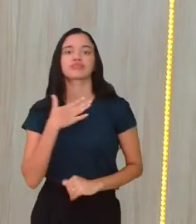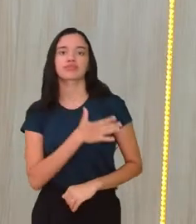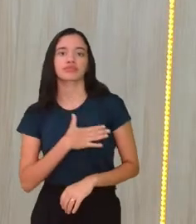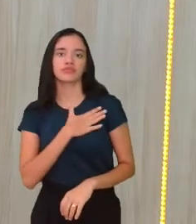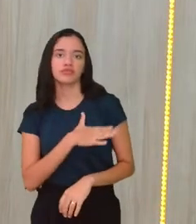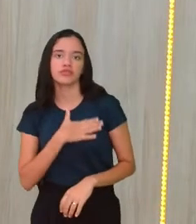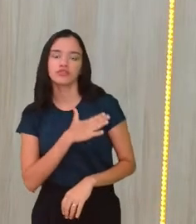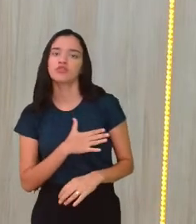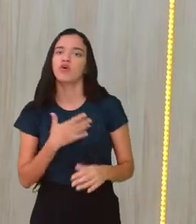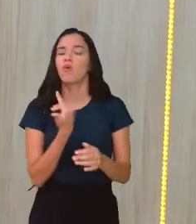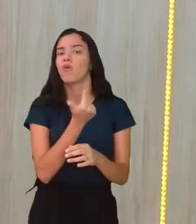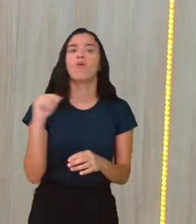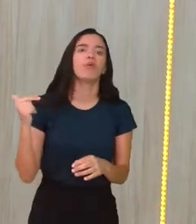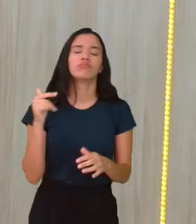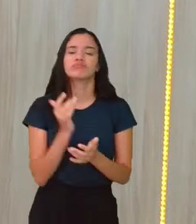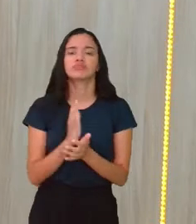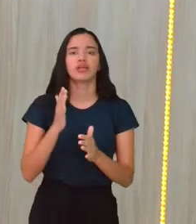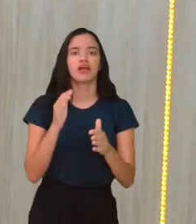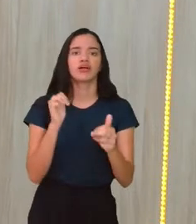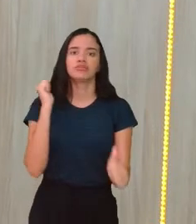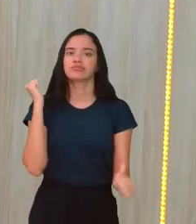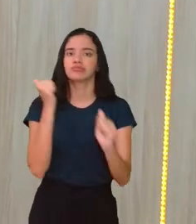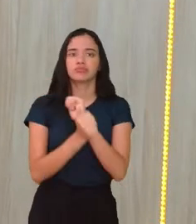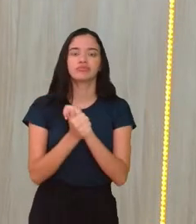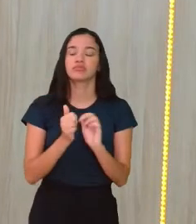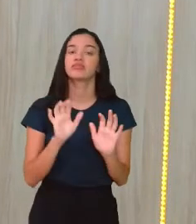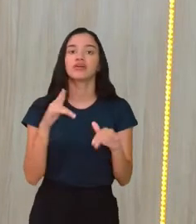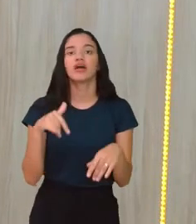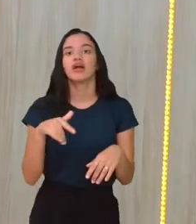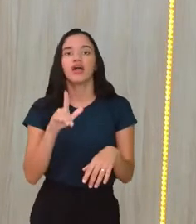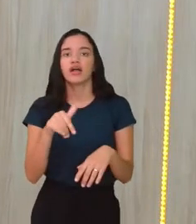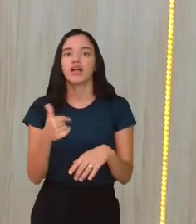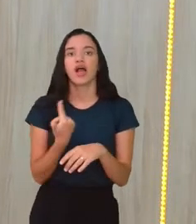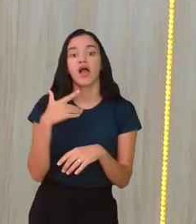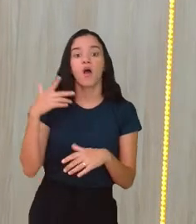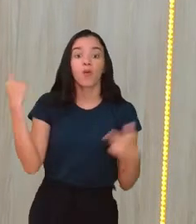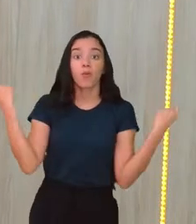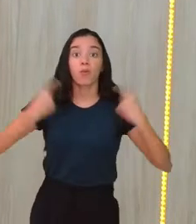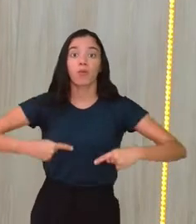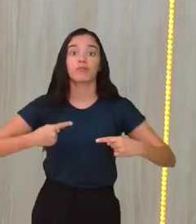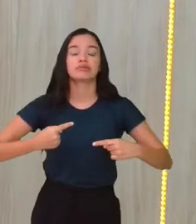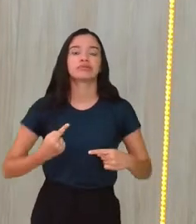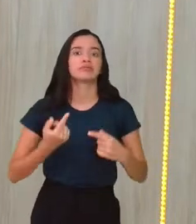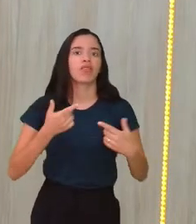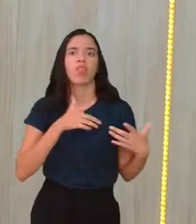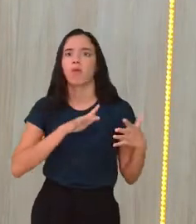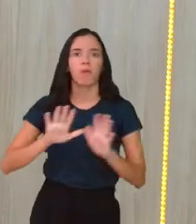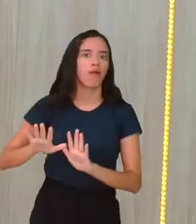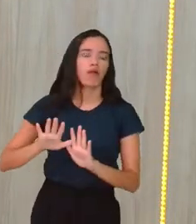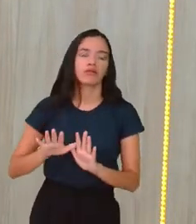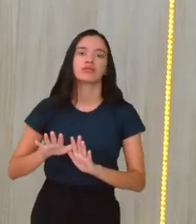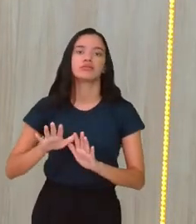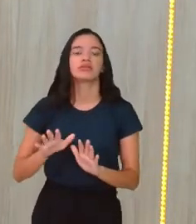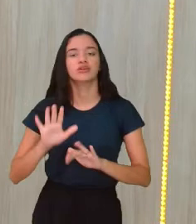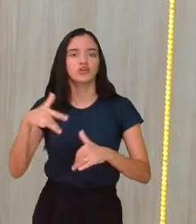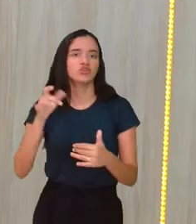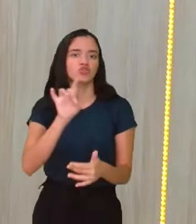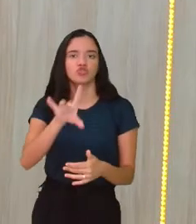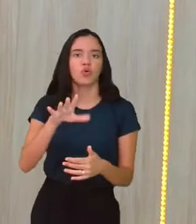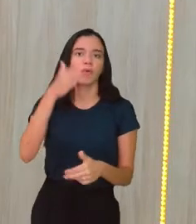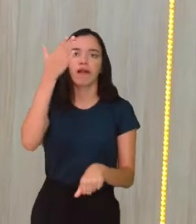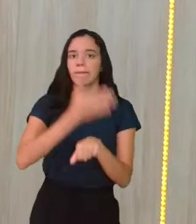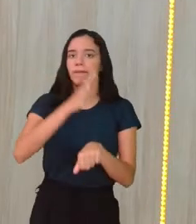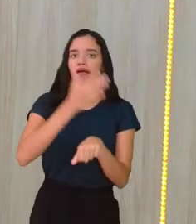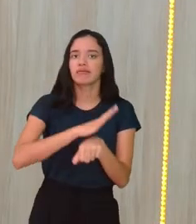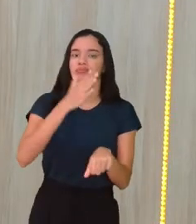jogar qualquer outra modalidade que não visa competir, não quer nem competir. Está ali só realmente para